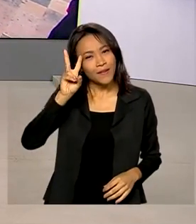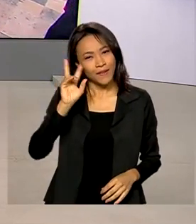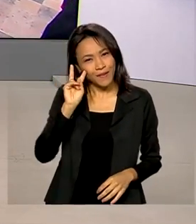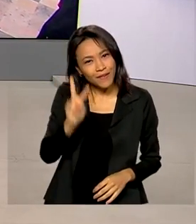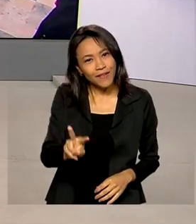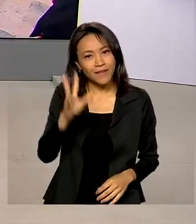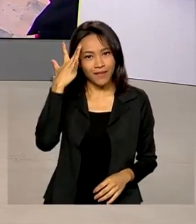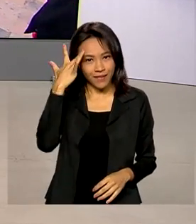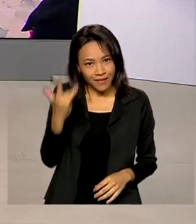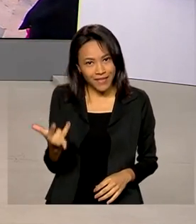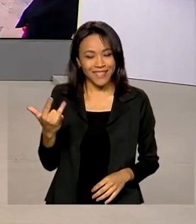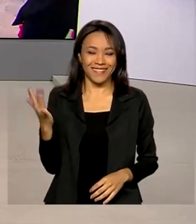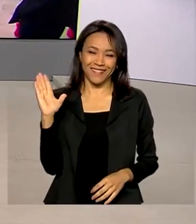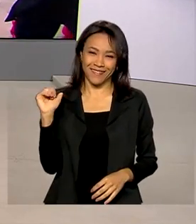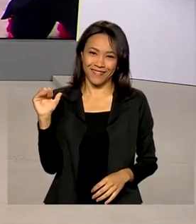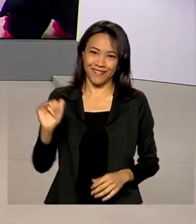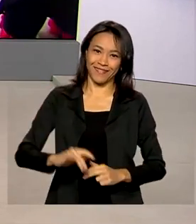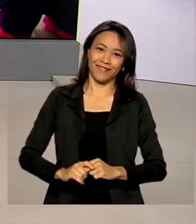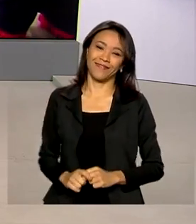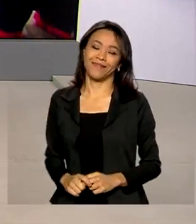vemos amanhã. Até lá!